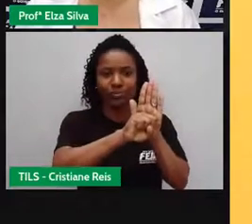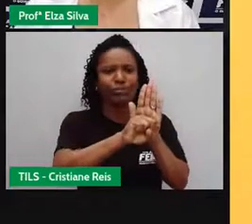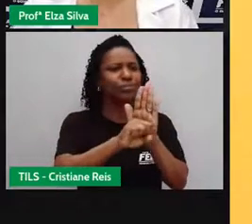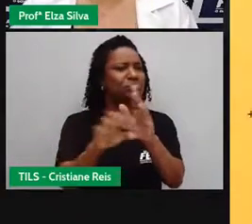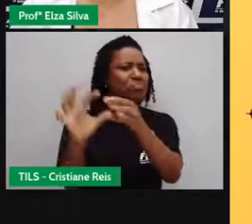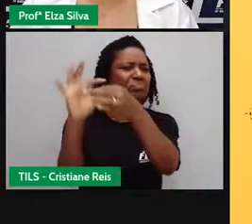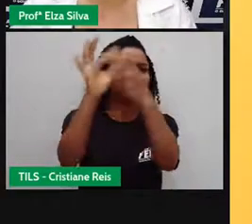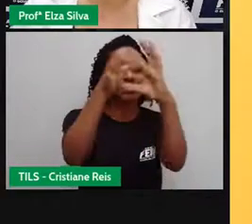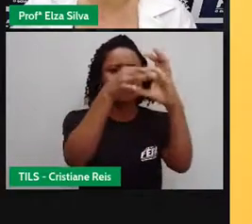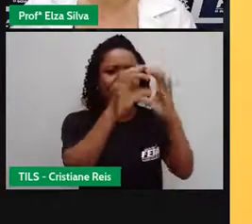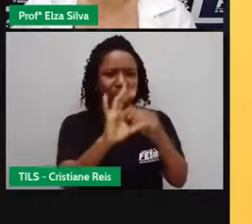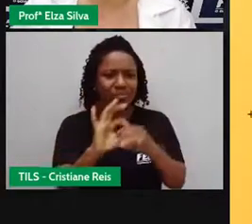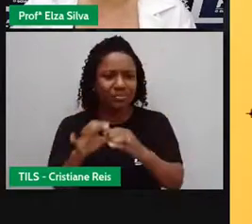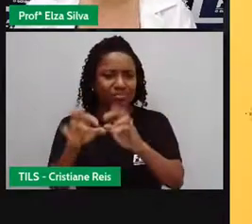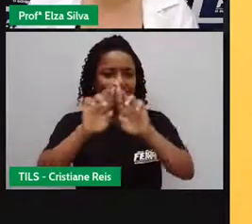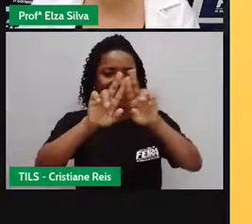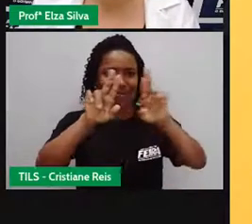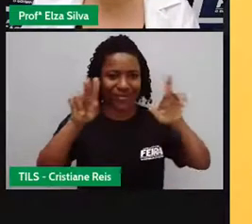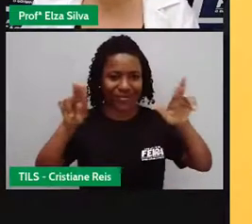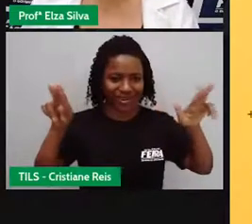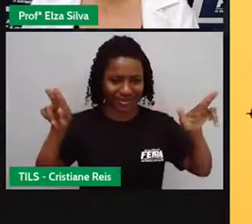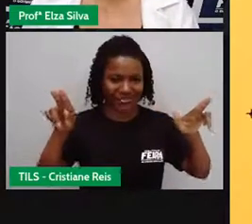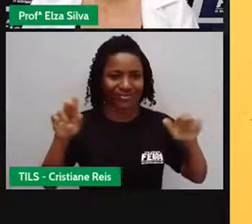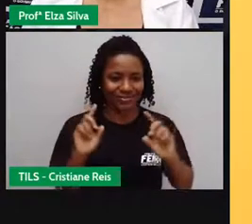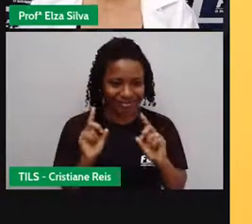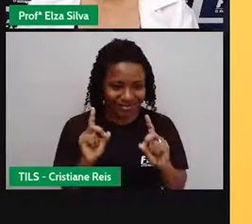representam as Olimpíadas. Ok?